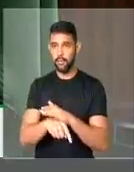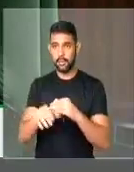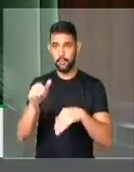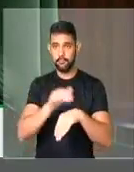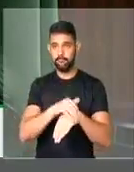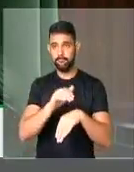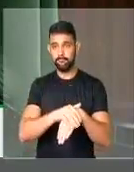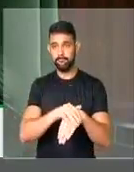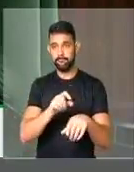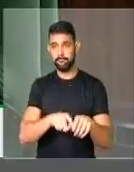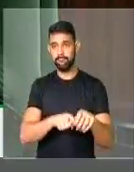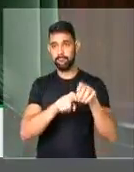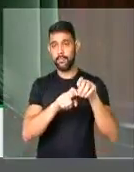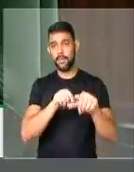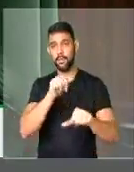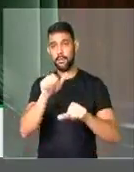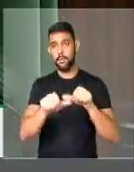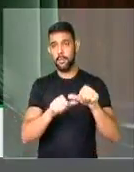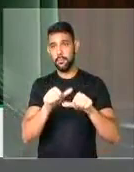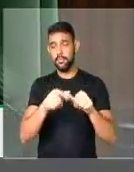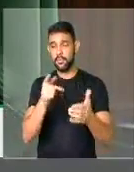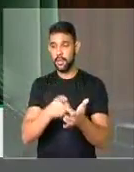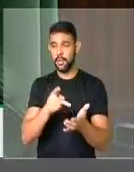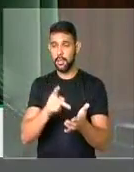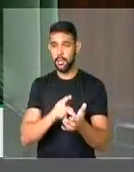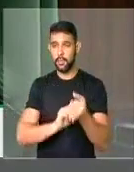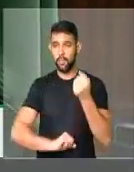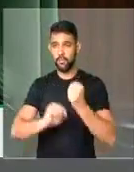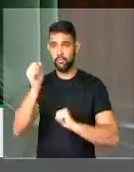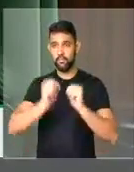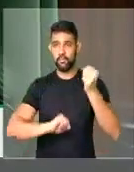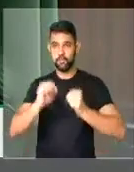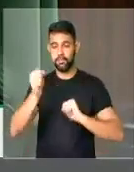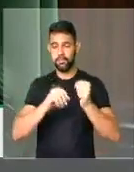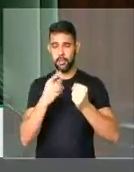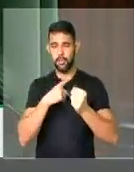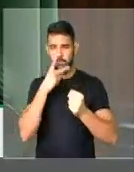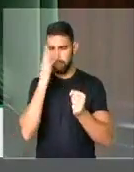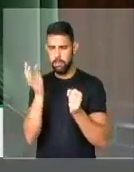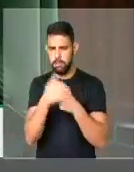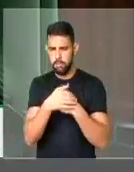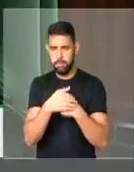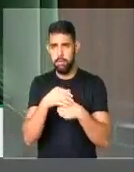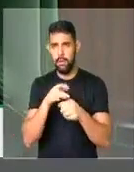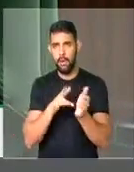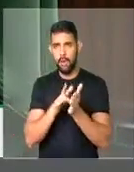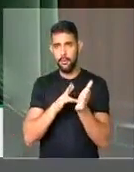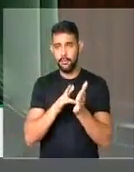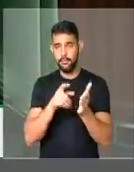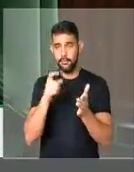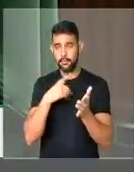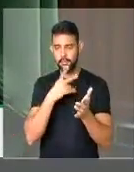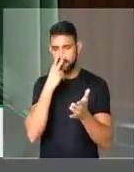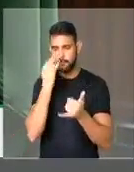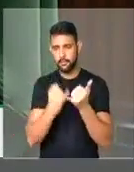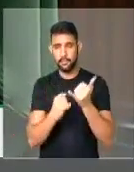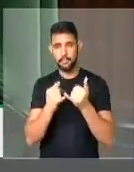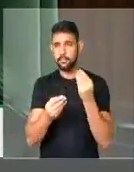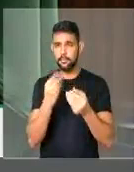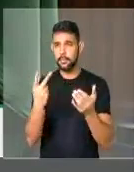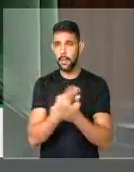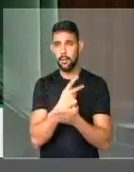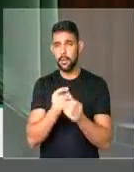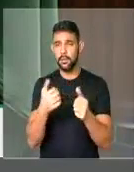a dependência. Viramos verdadeiras fábricas maquiadoras, parecido com o que